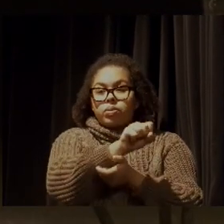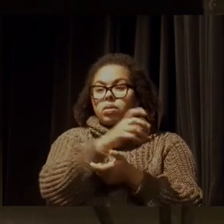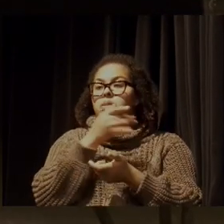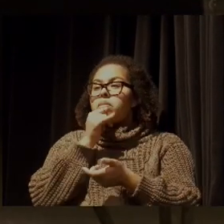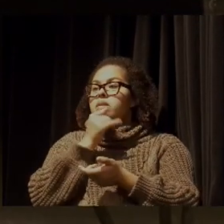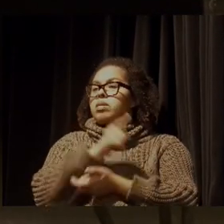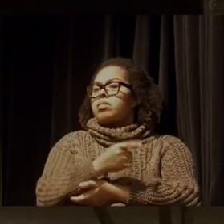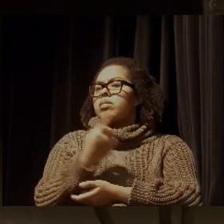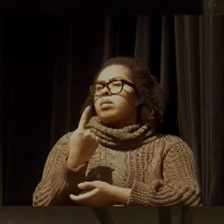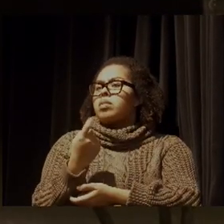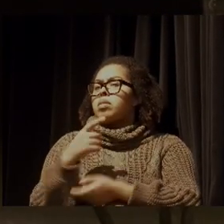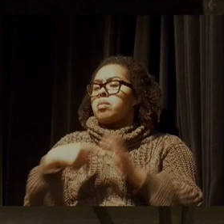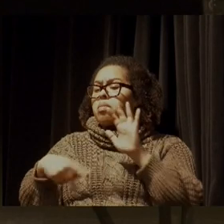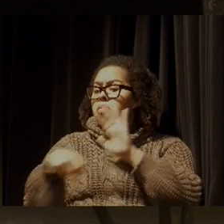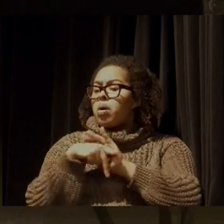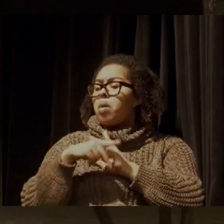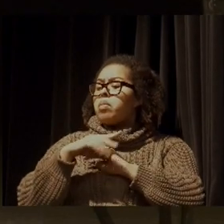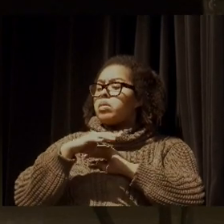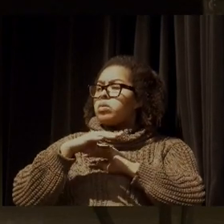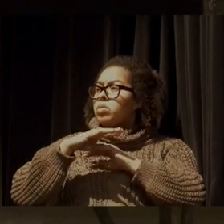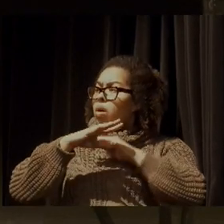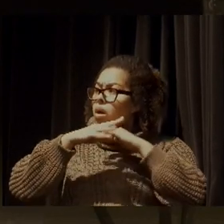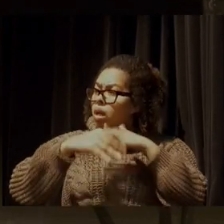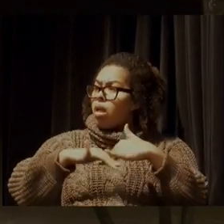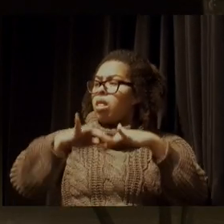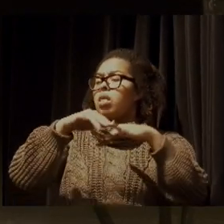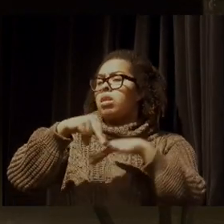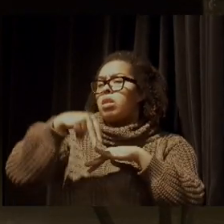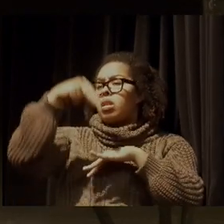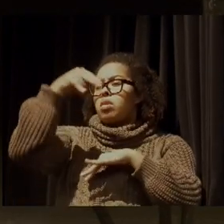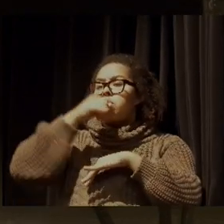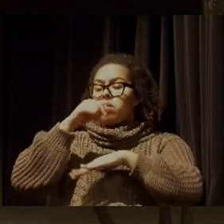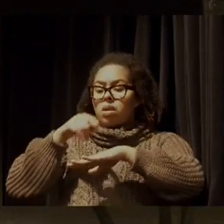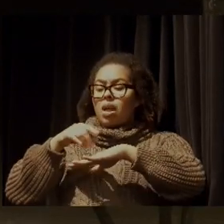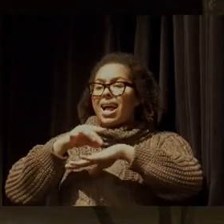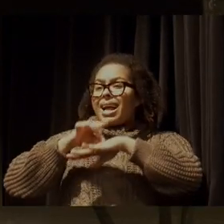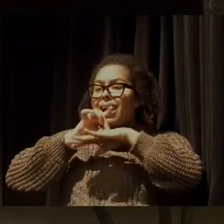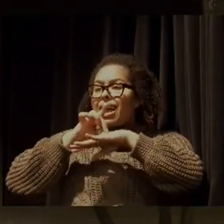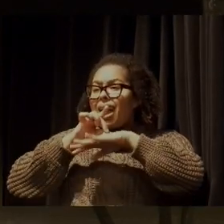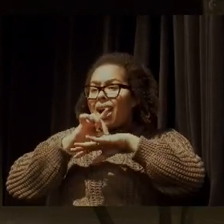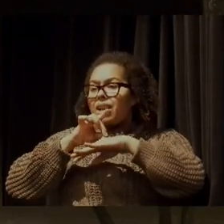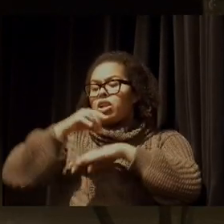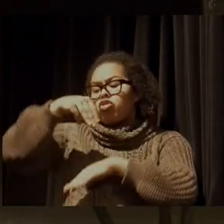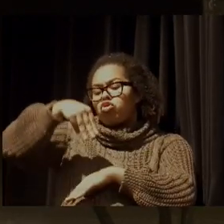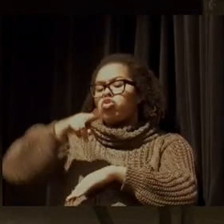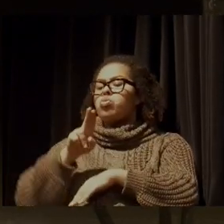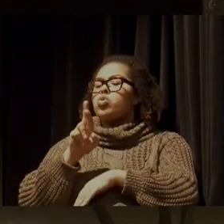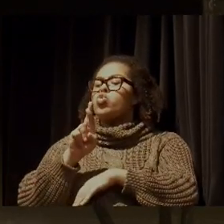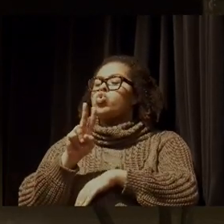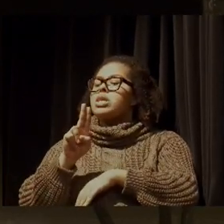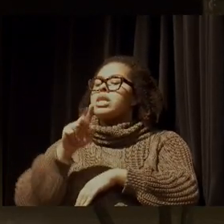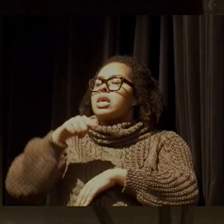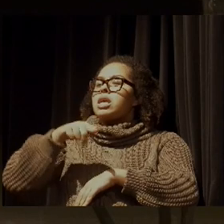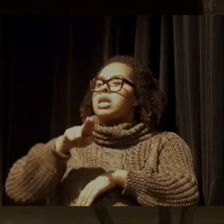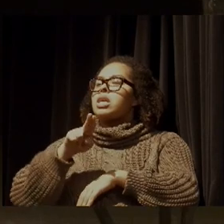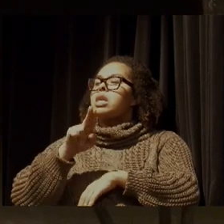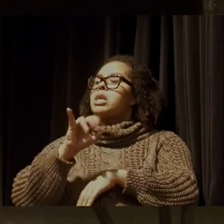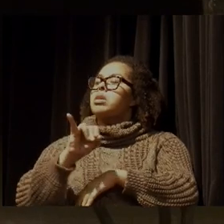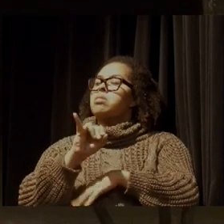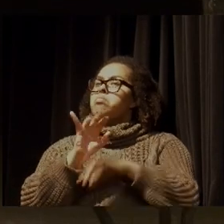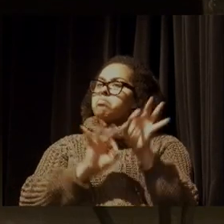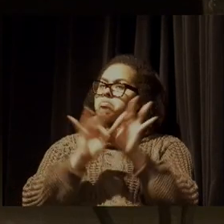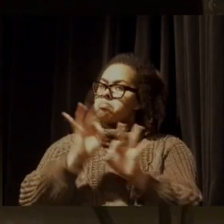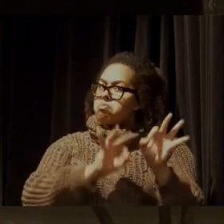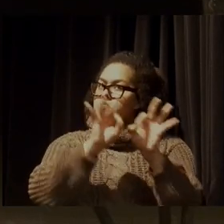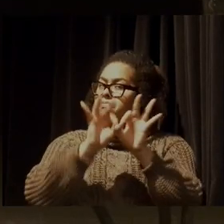das iguarias do litoral norte é carne de muriqui defumada. Então,